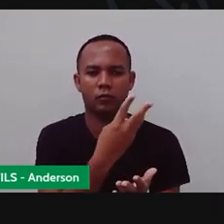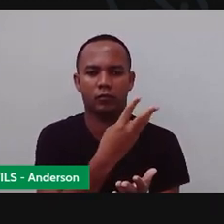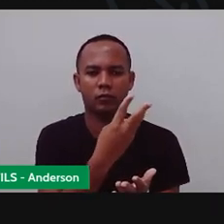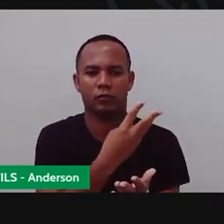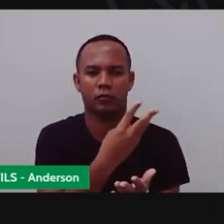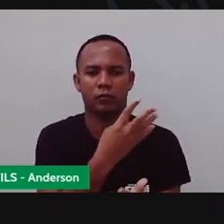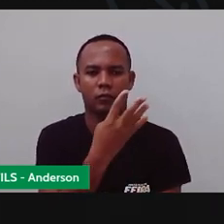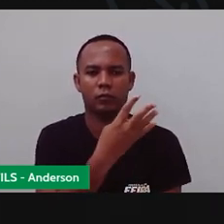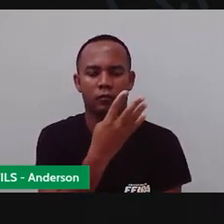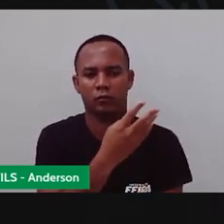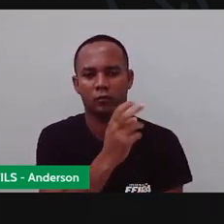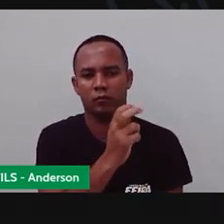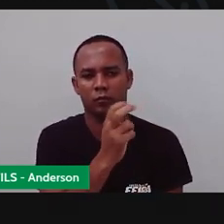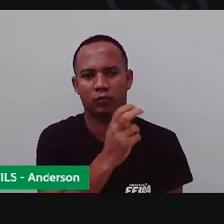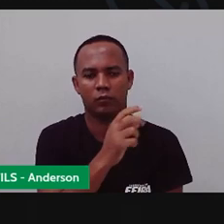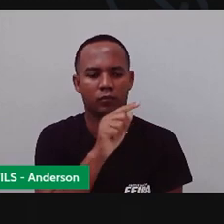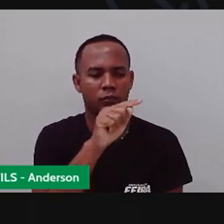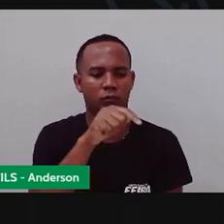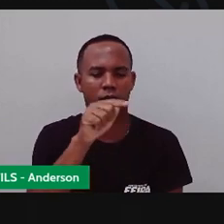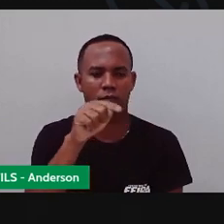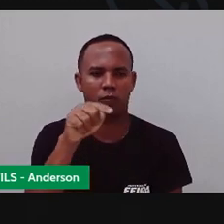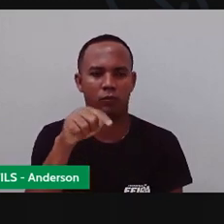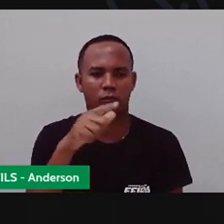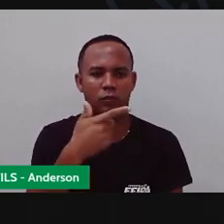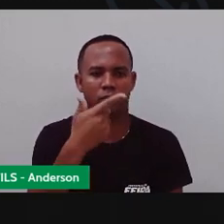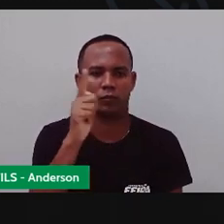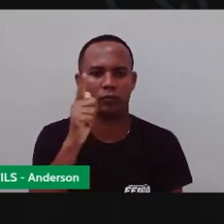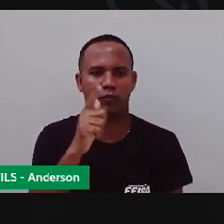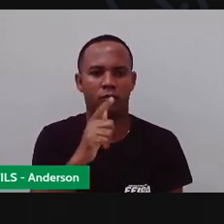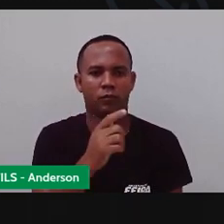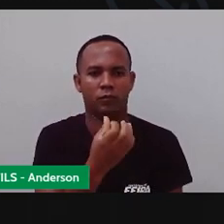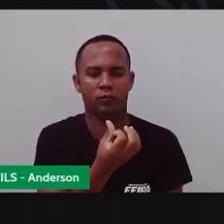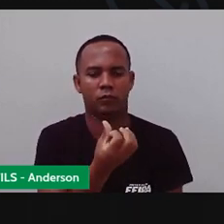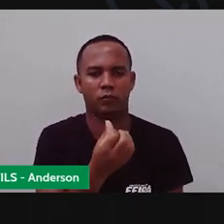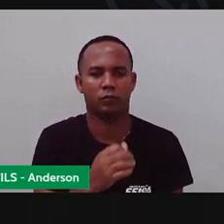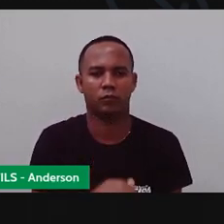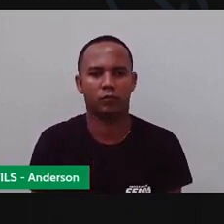Quatro... Cinco. A vai marcando. Aí depois aqui é o seis.